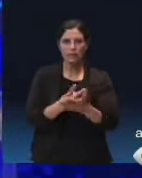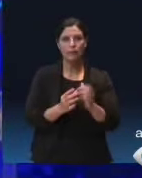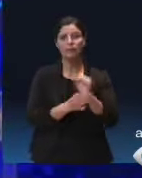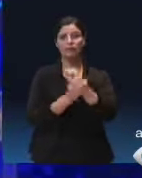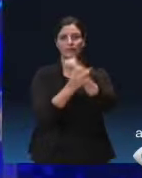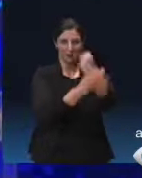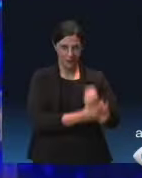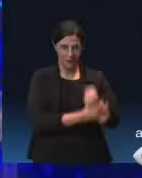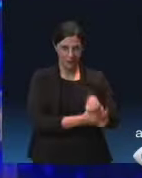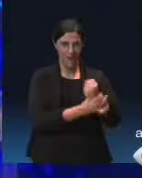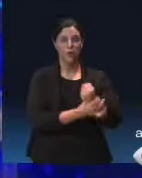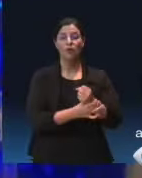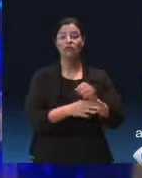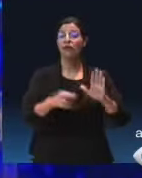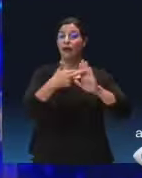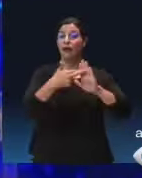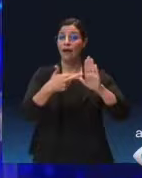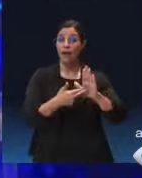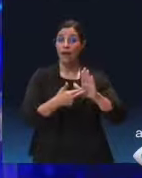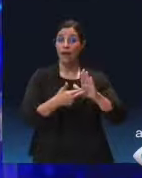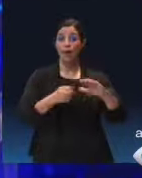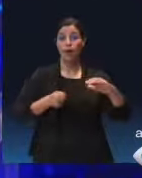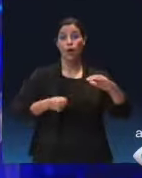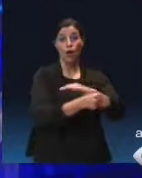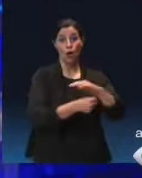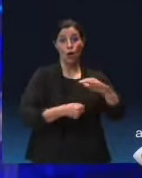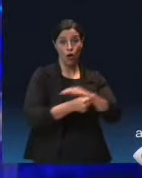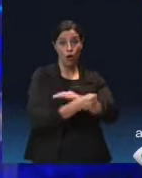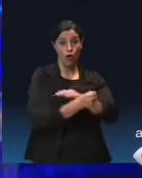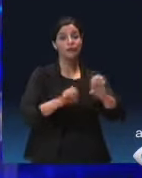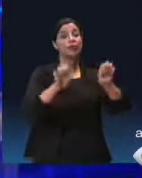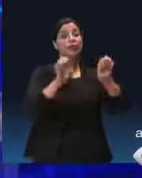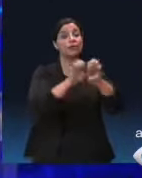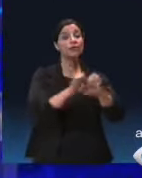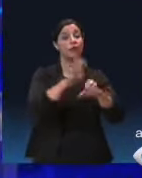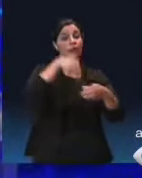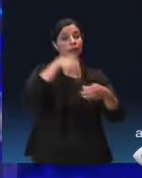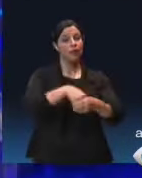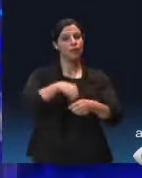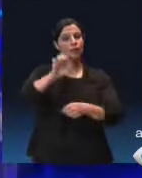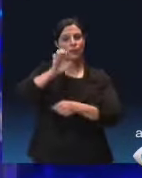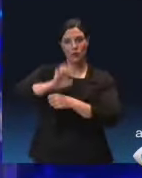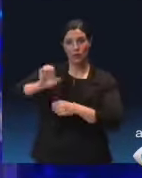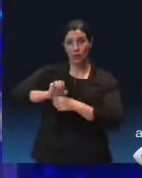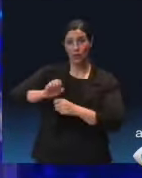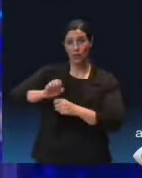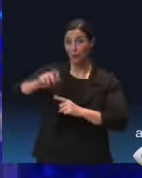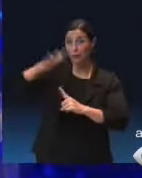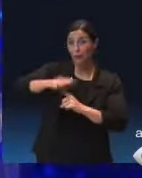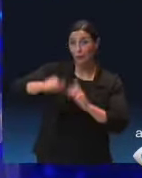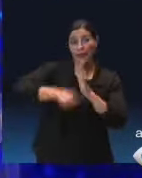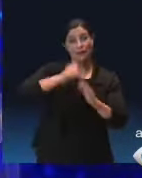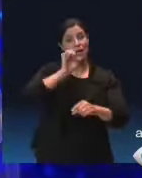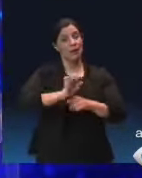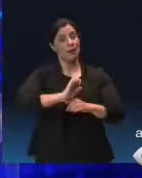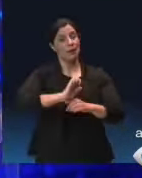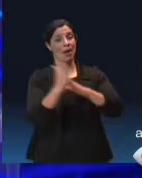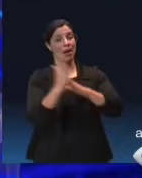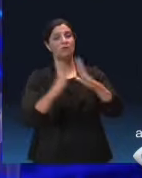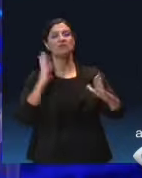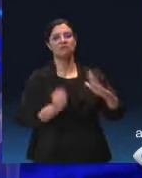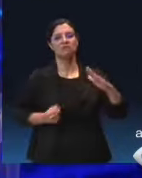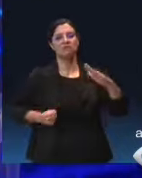quilombolas, estabeleci cotas iniciais na estrutura do Estado, aliás, foi o Paraná o primeiro Estado do Brasil a fazer isso.